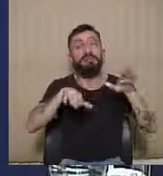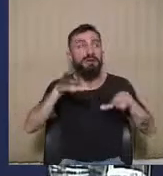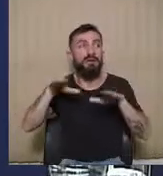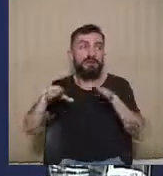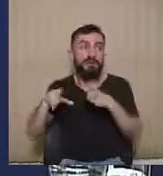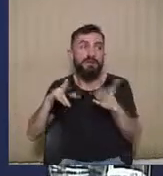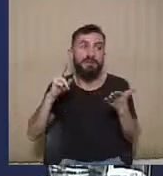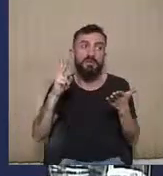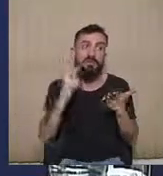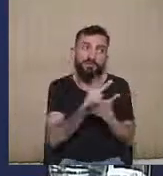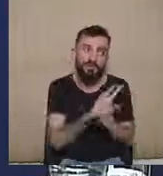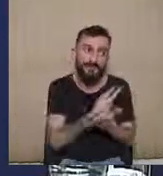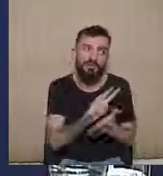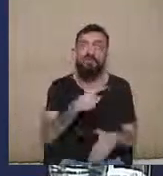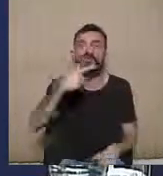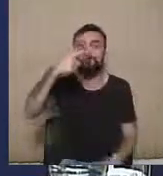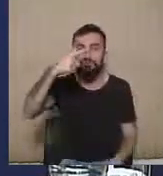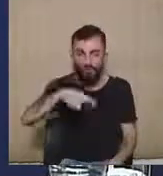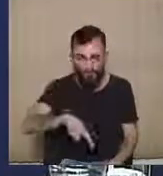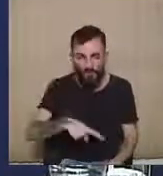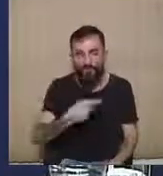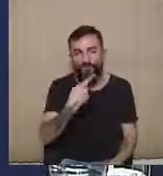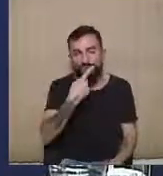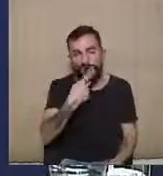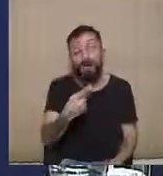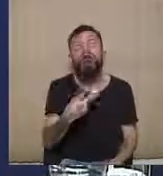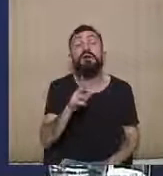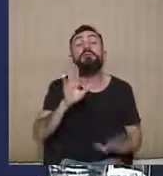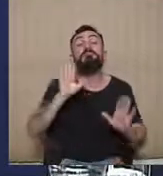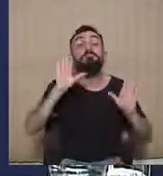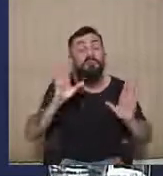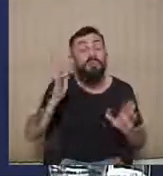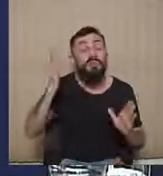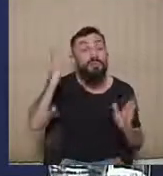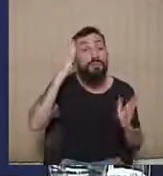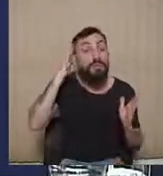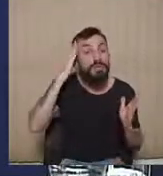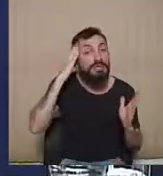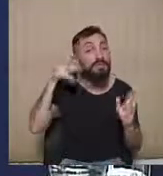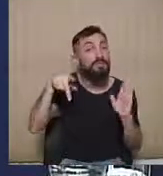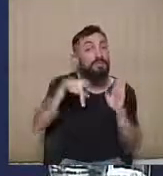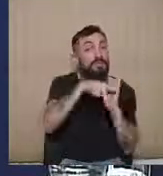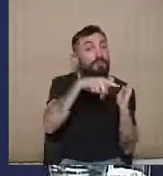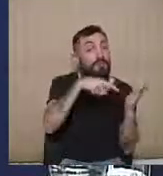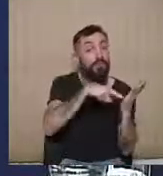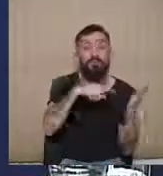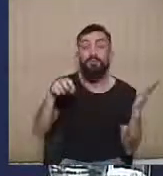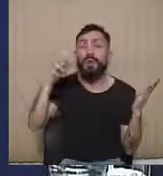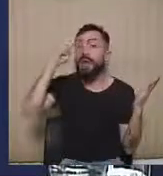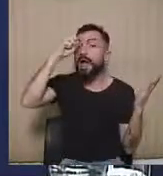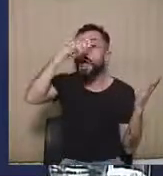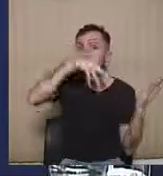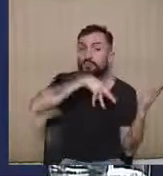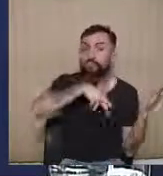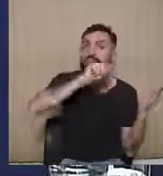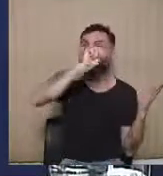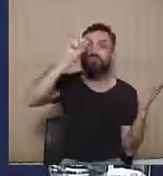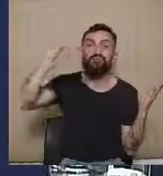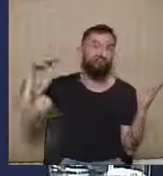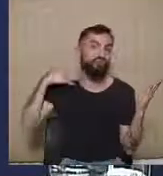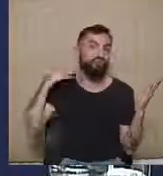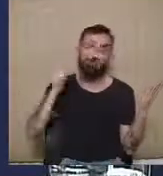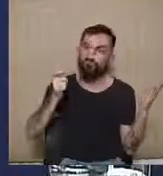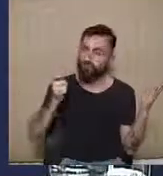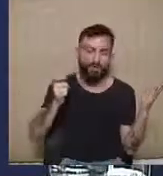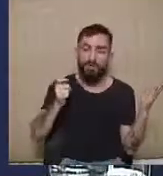sensíveis em que, mais uma vez falando, dentro da possibilidade de compreensão, é sem nenhum abuso que os tribunais acabam indo hora para um